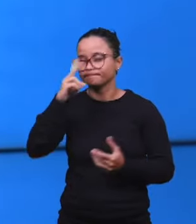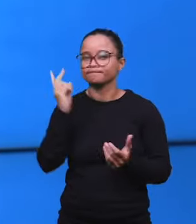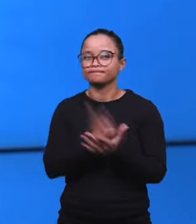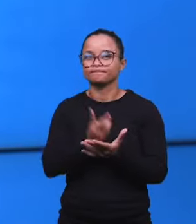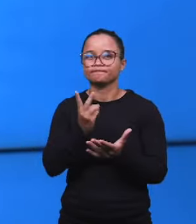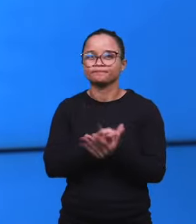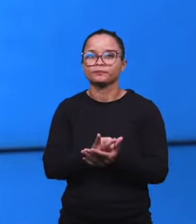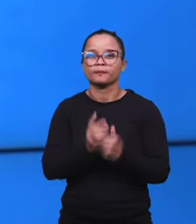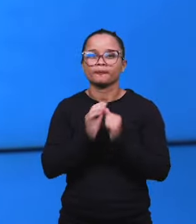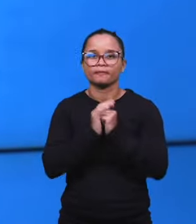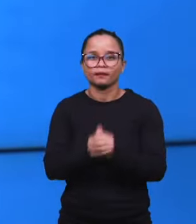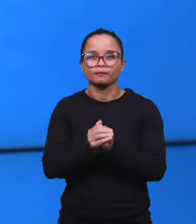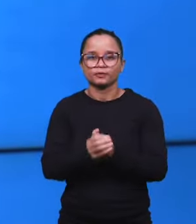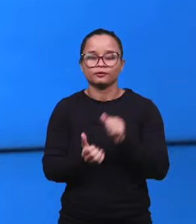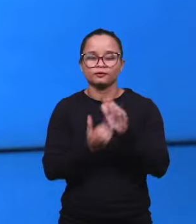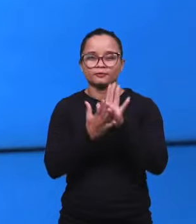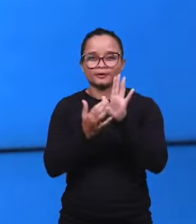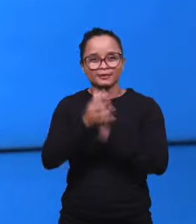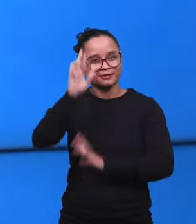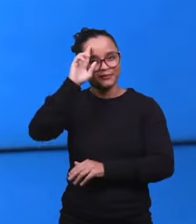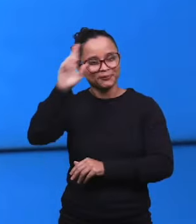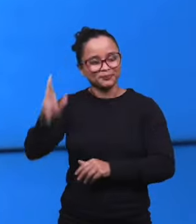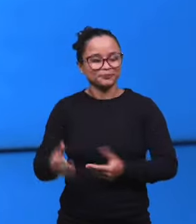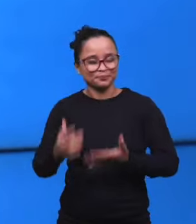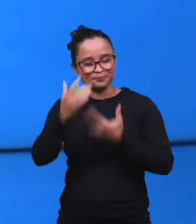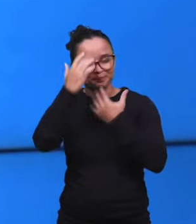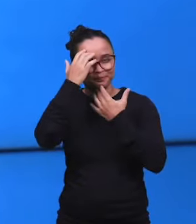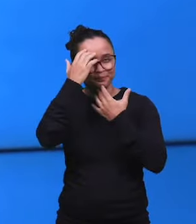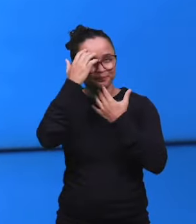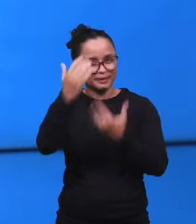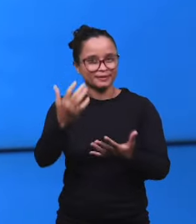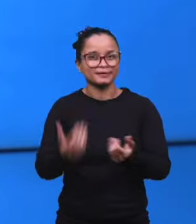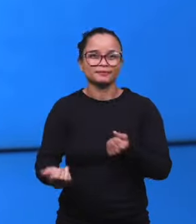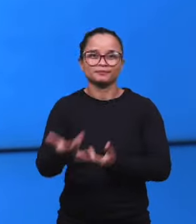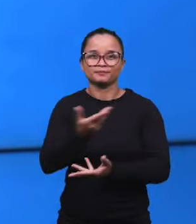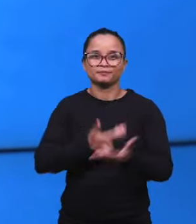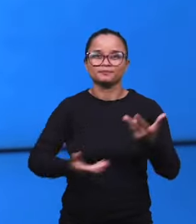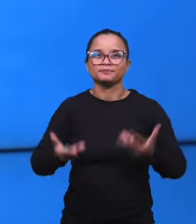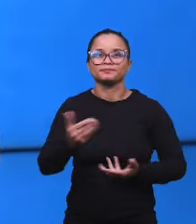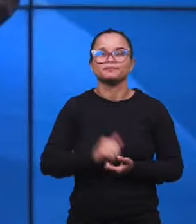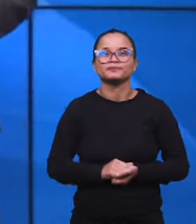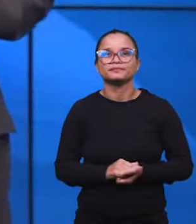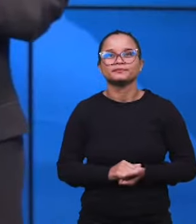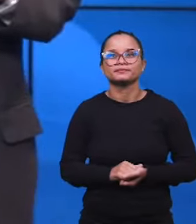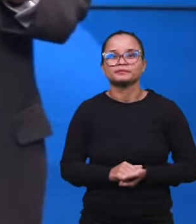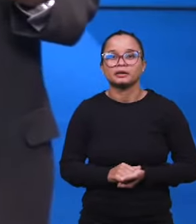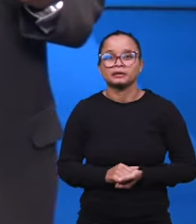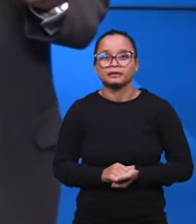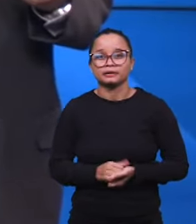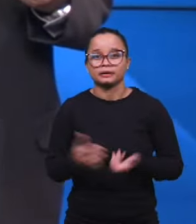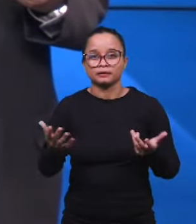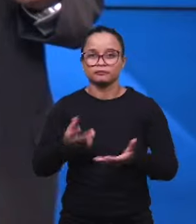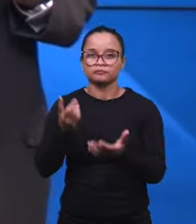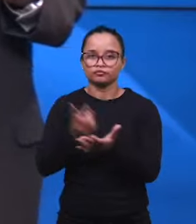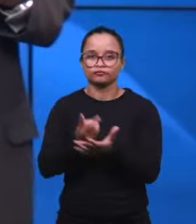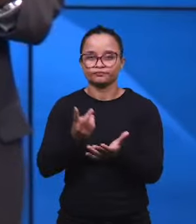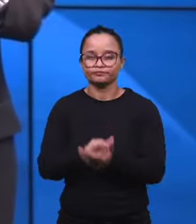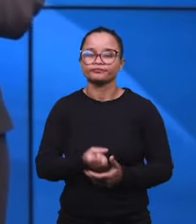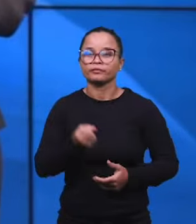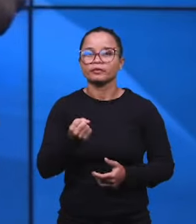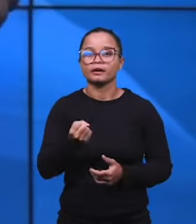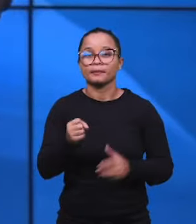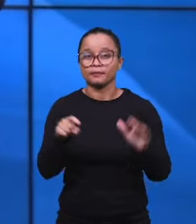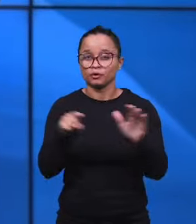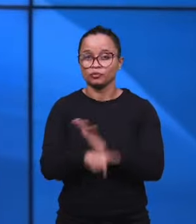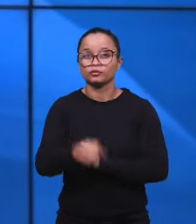sempre. Amém! Louvado seja o nome do Senhor. Obrigado, irmãs, pela Vossa participação. Amém! Continuando agora a pergunta 3.